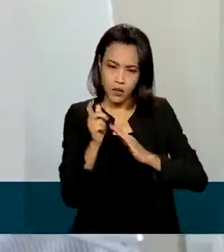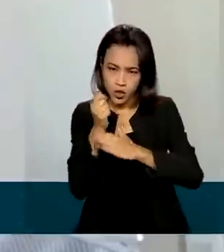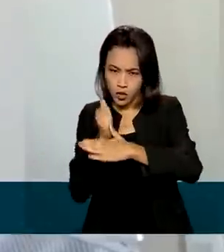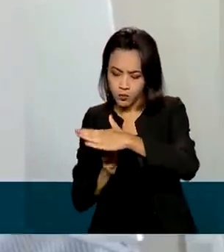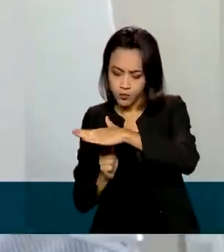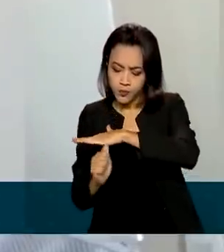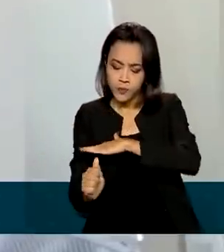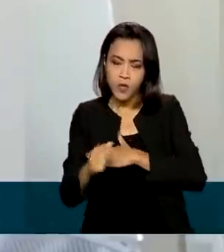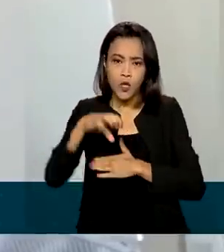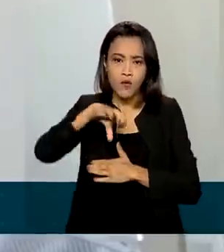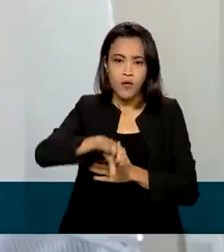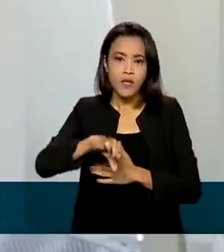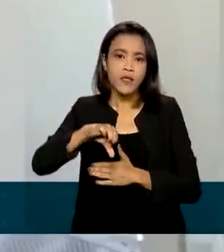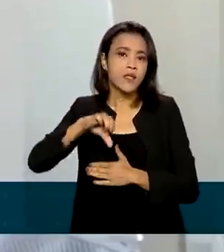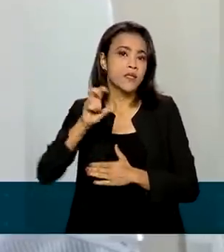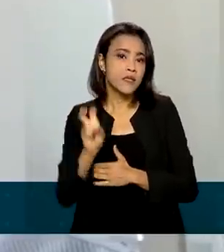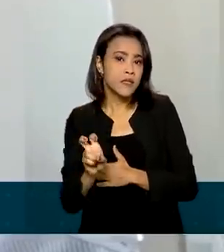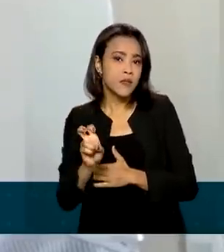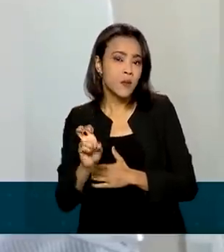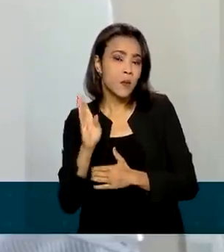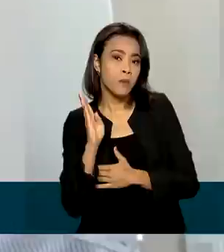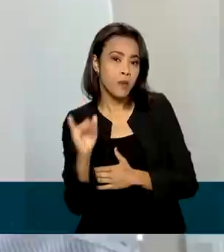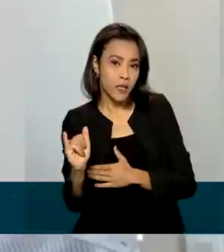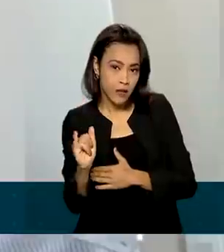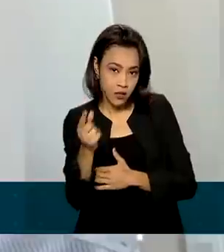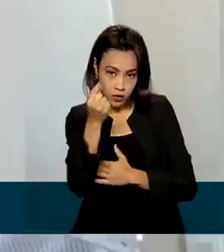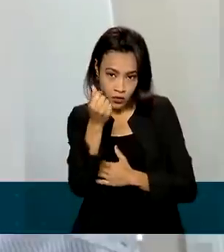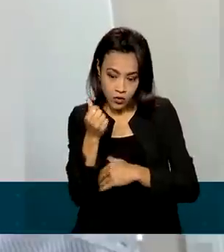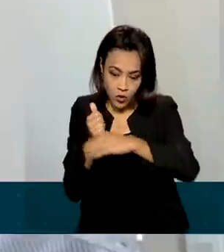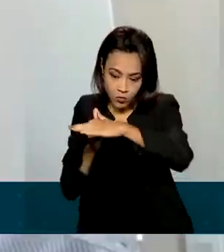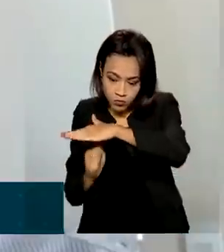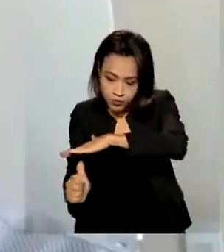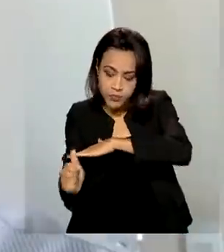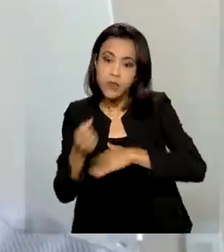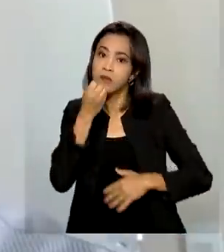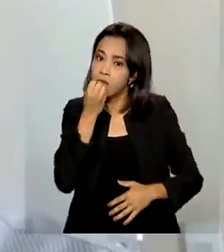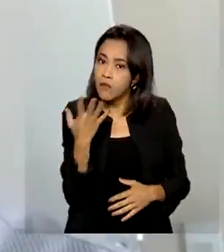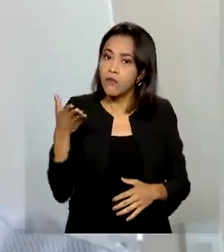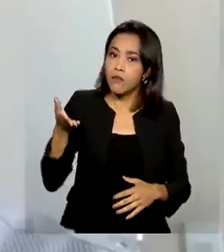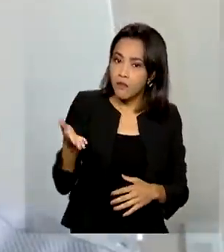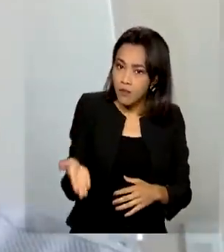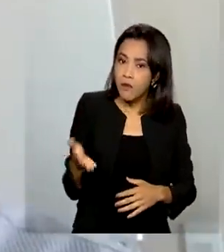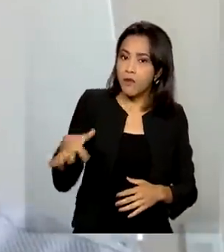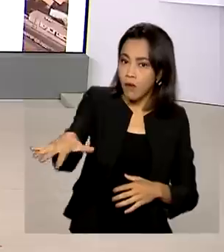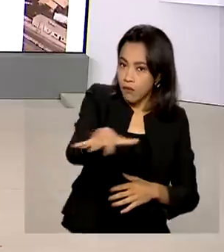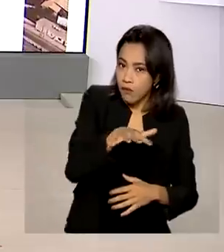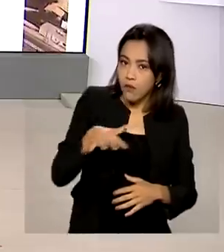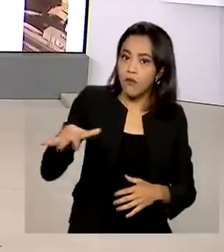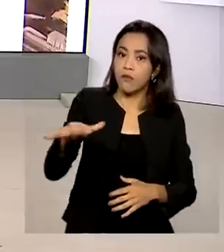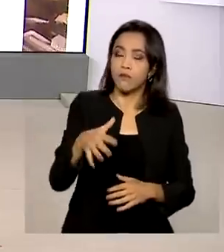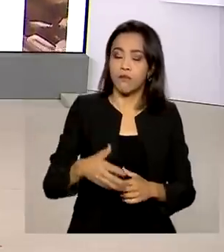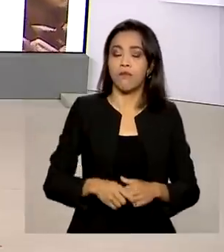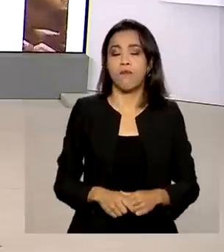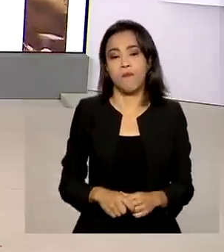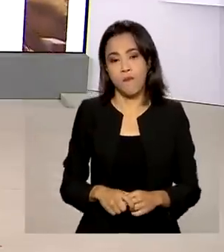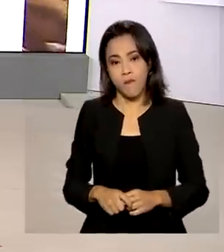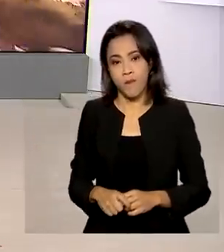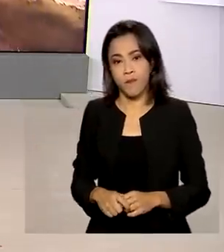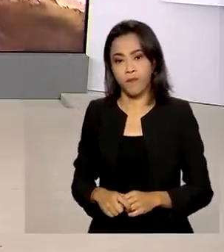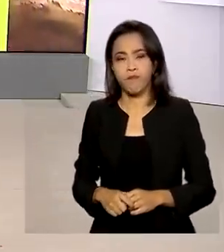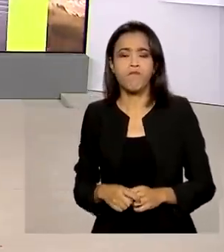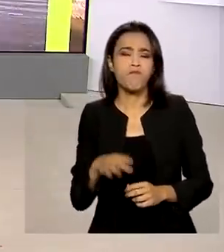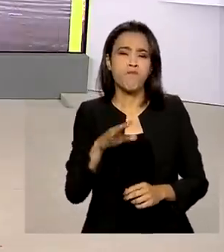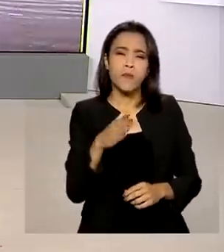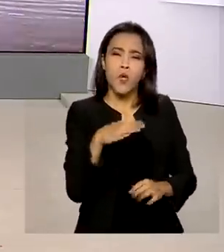bilhões de reais para o investimento, isso é muito saudável, uma estruturação do setor. Um